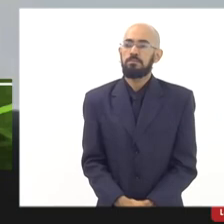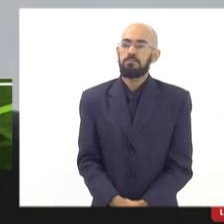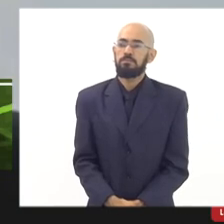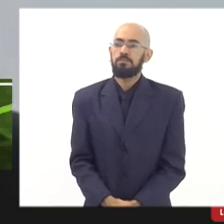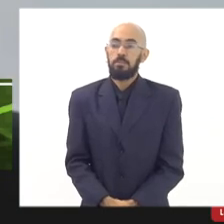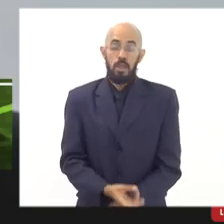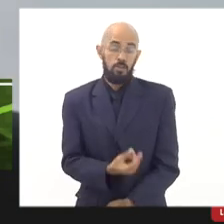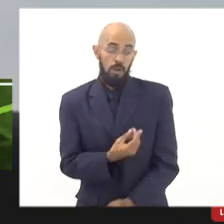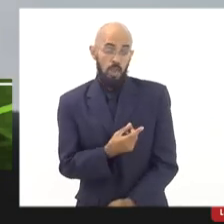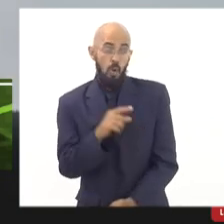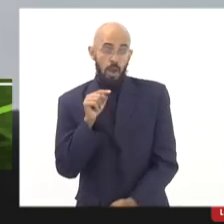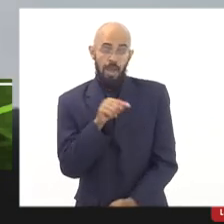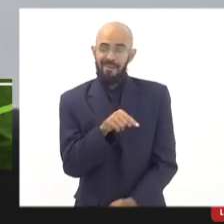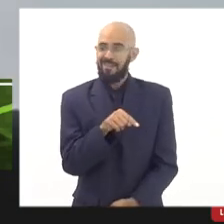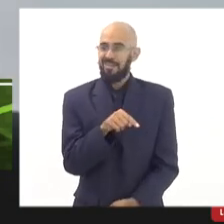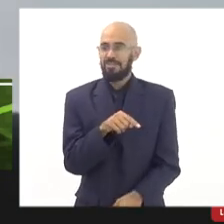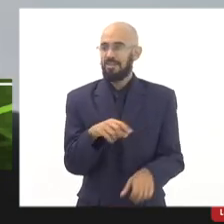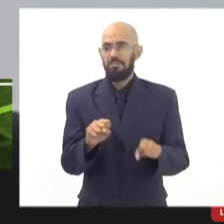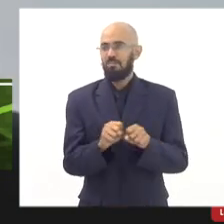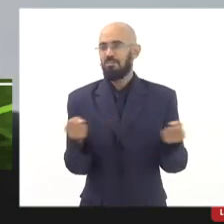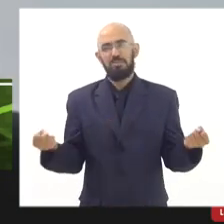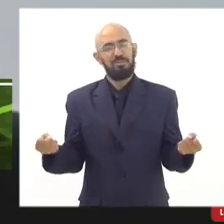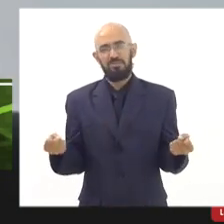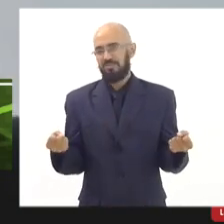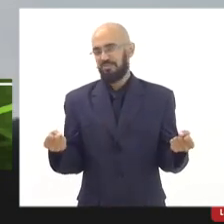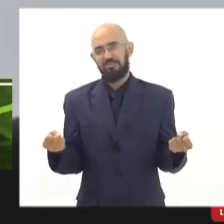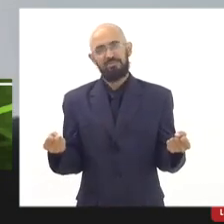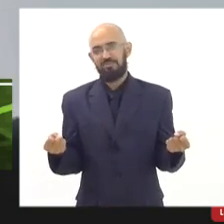esse valor é irrisório,